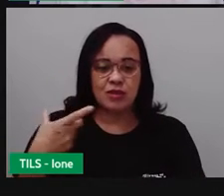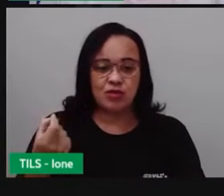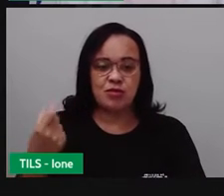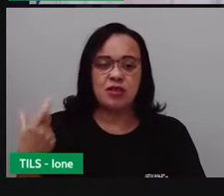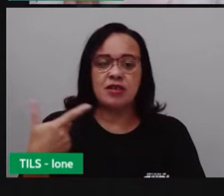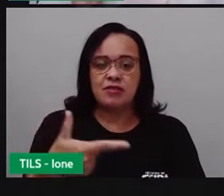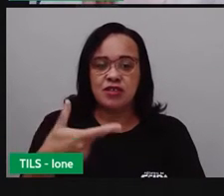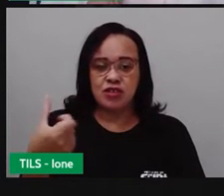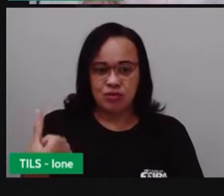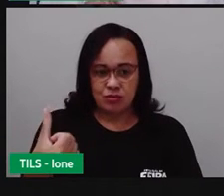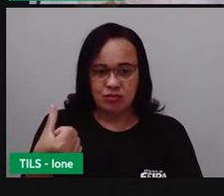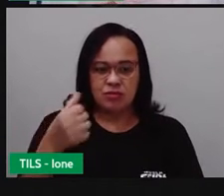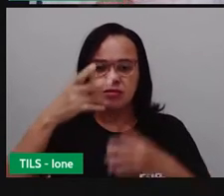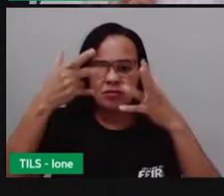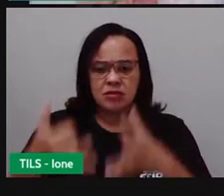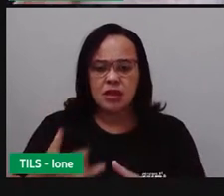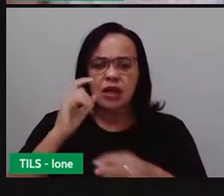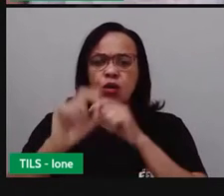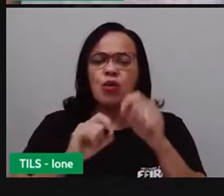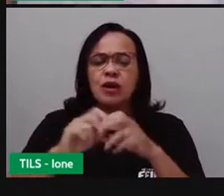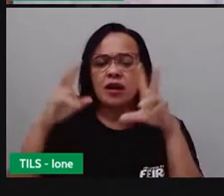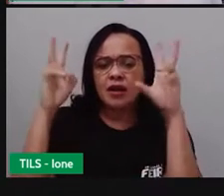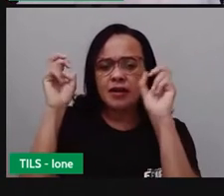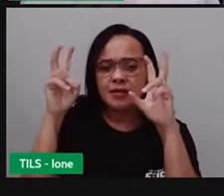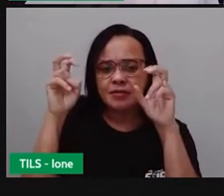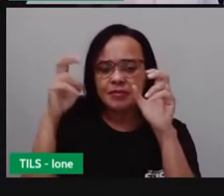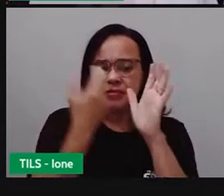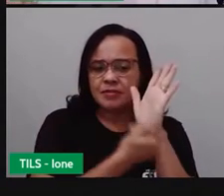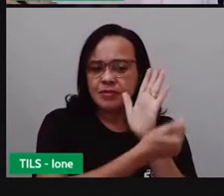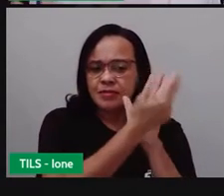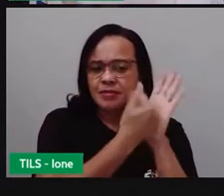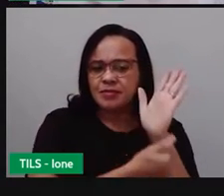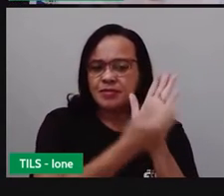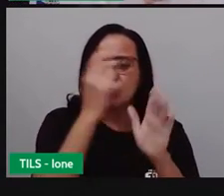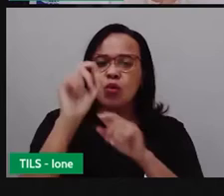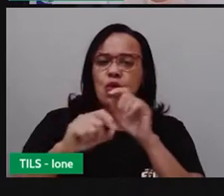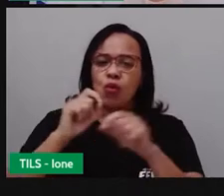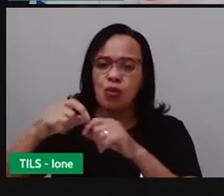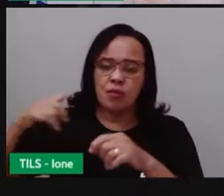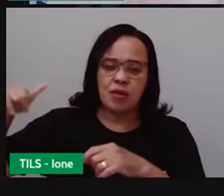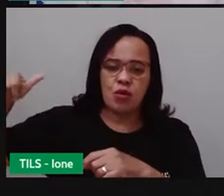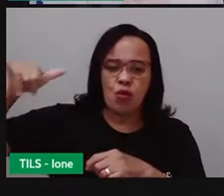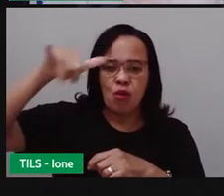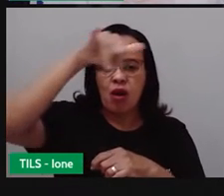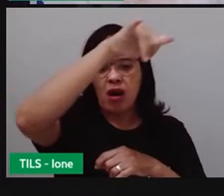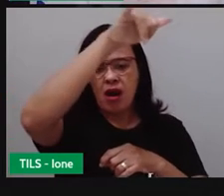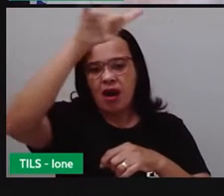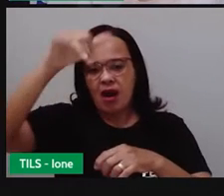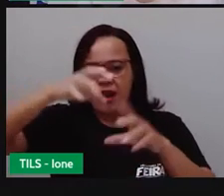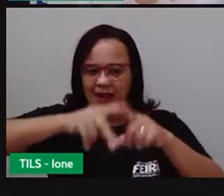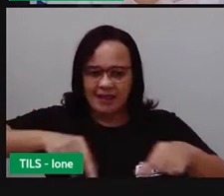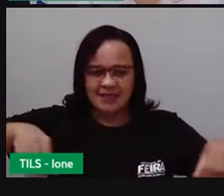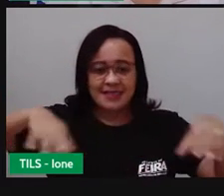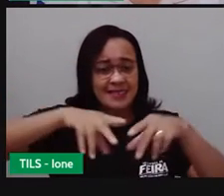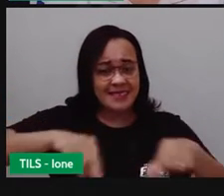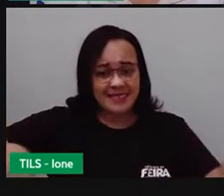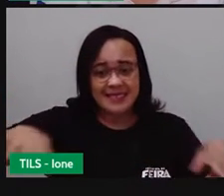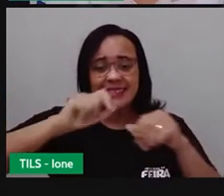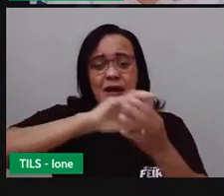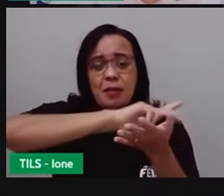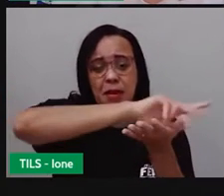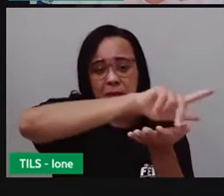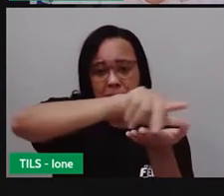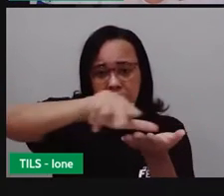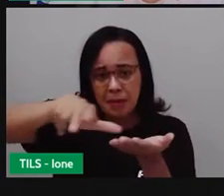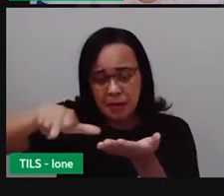falar? Olha só para essa imagem aí, a gente tem o quê? Pelo ar, pela terra, não é isso? Temos aí vários